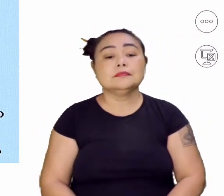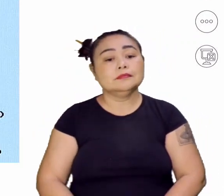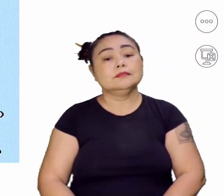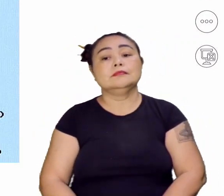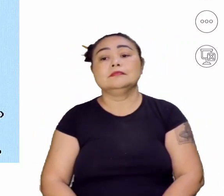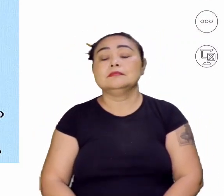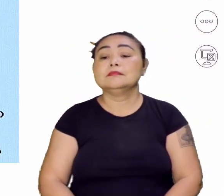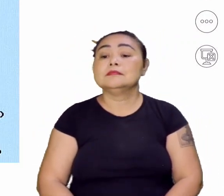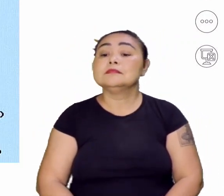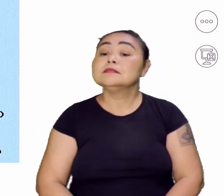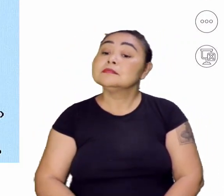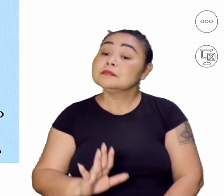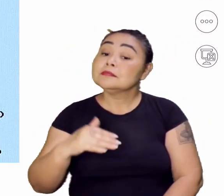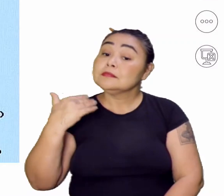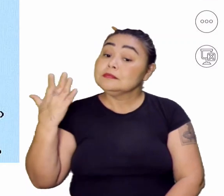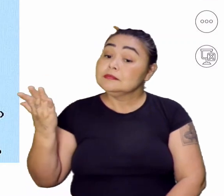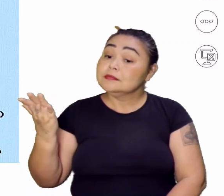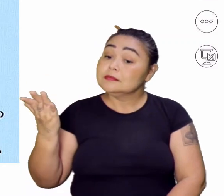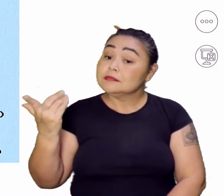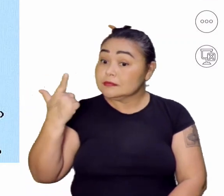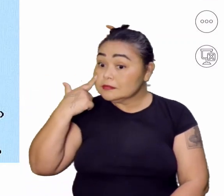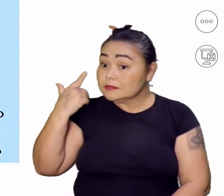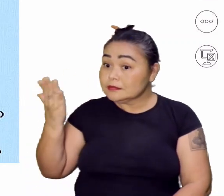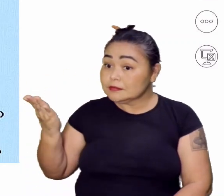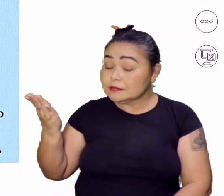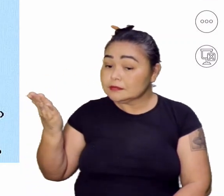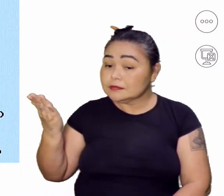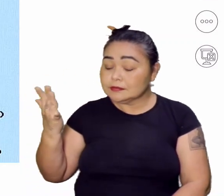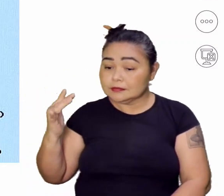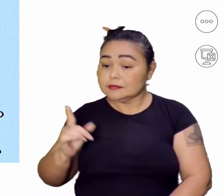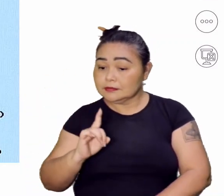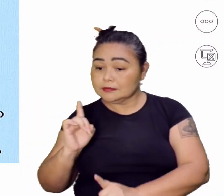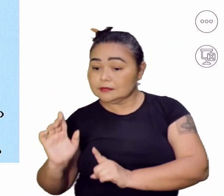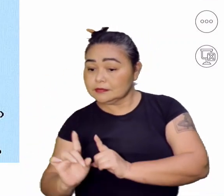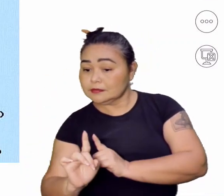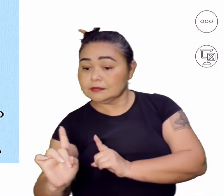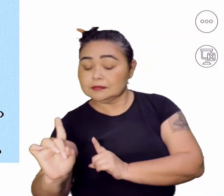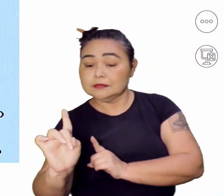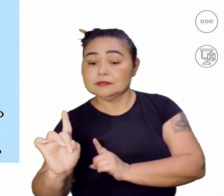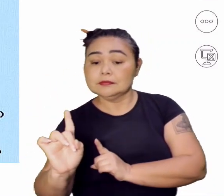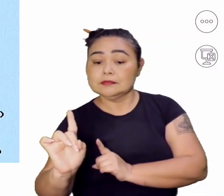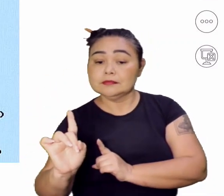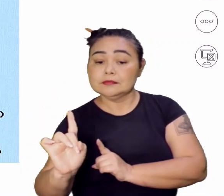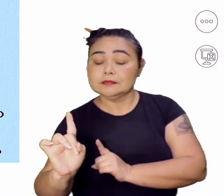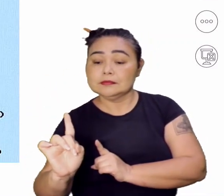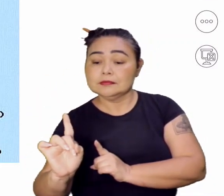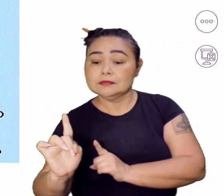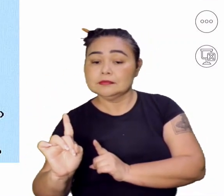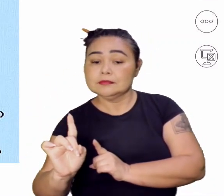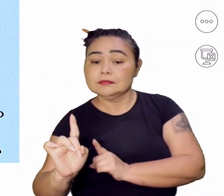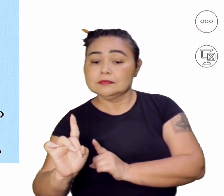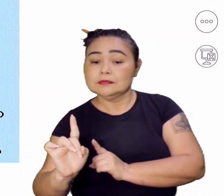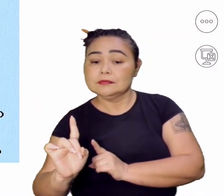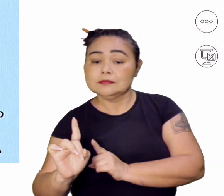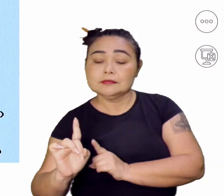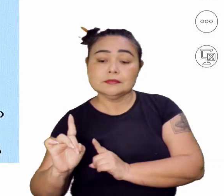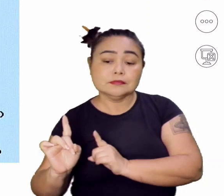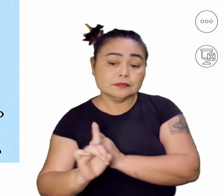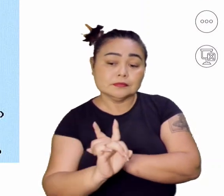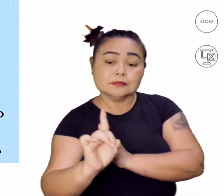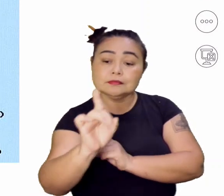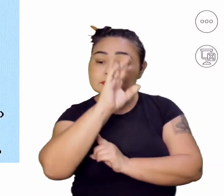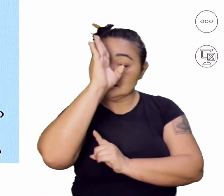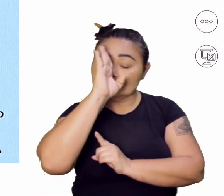Então, temos aí, está vendo aqui, essas entradas e bandeiras saindo para o interior do Brasil.